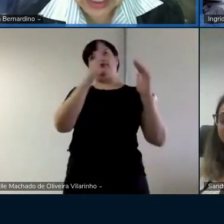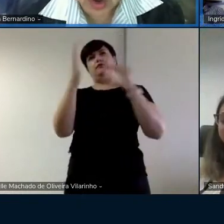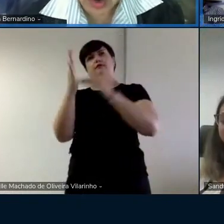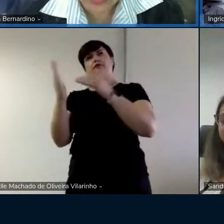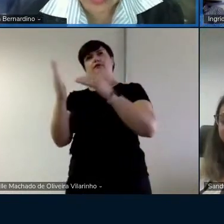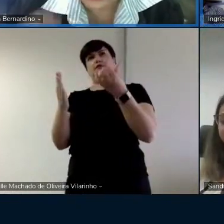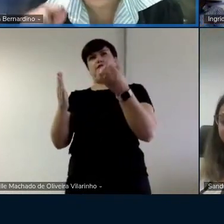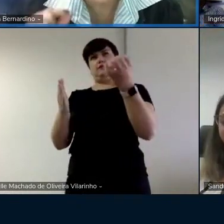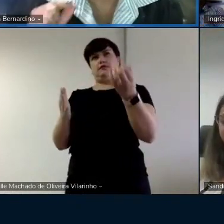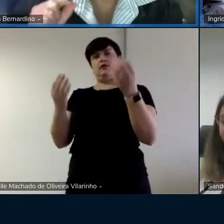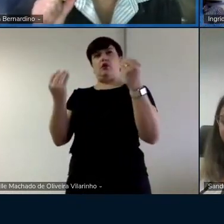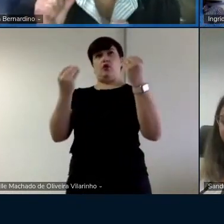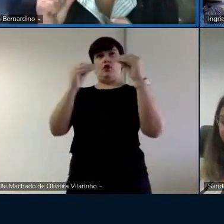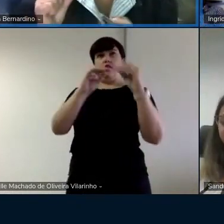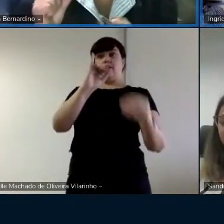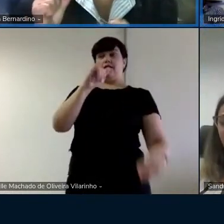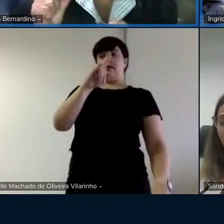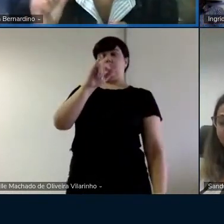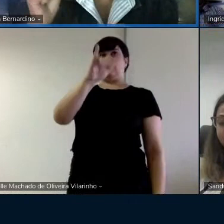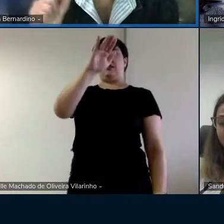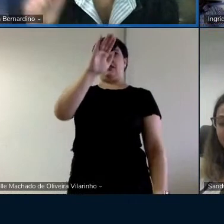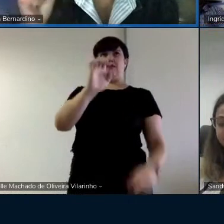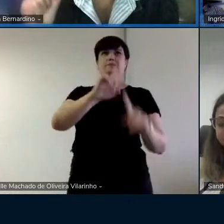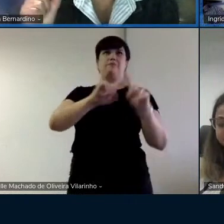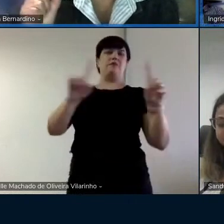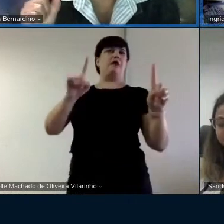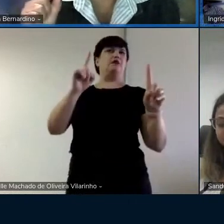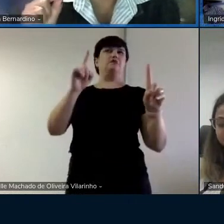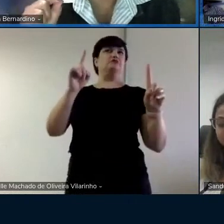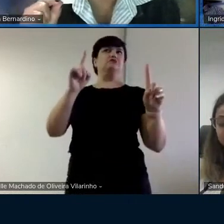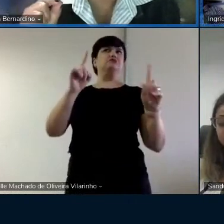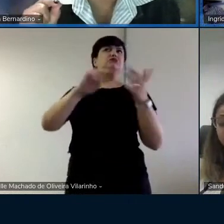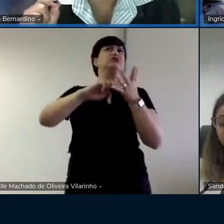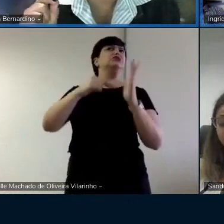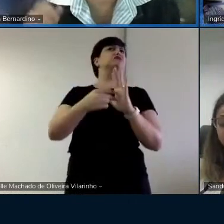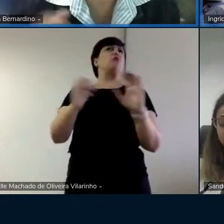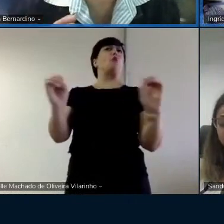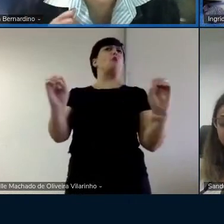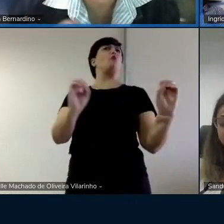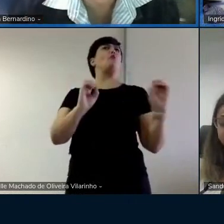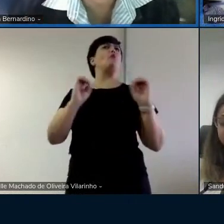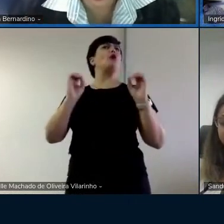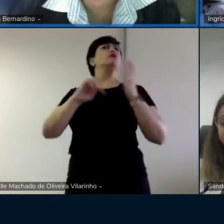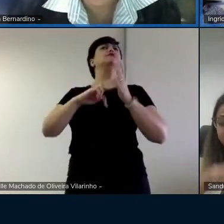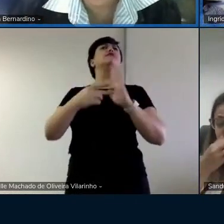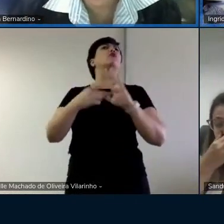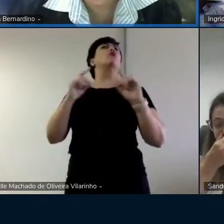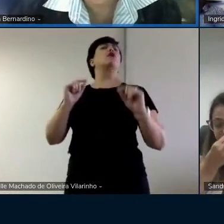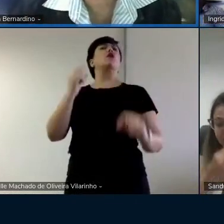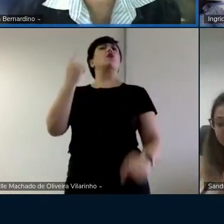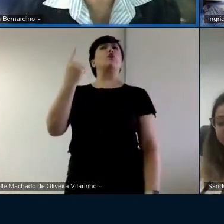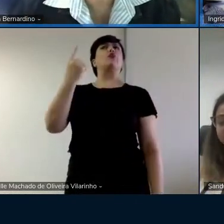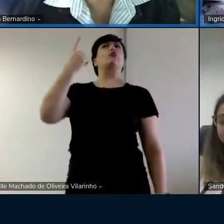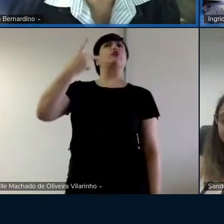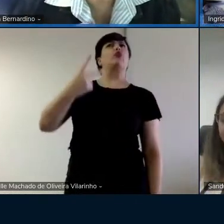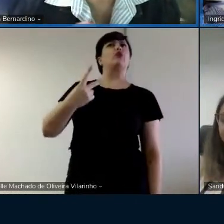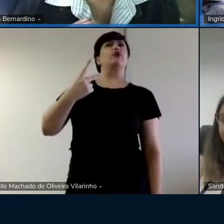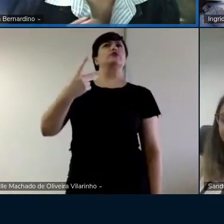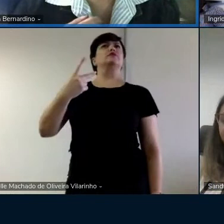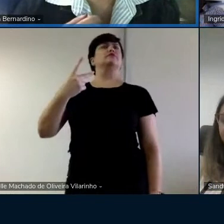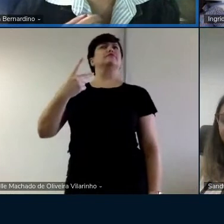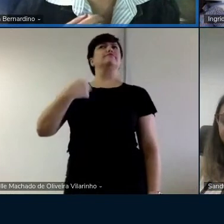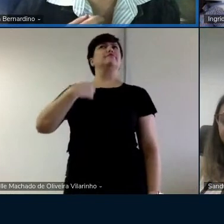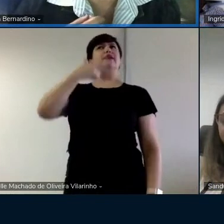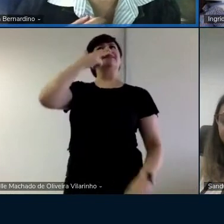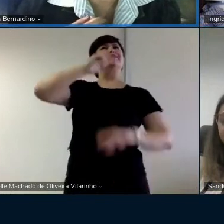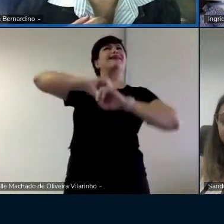você coloca uns índicezinhos mas não coloca o que significa esses índices tem um, dois não tá claro